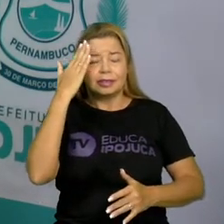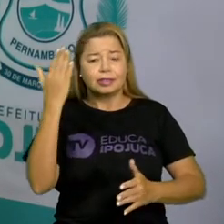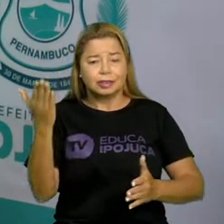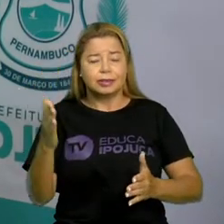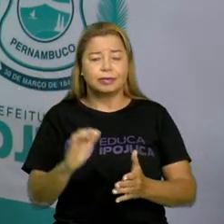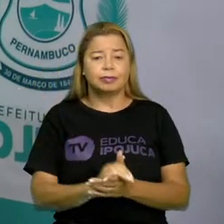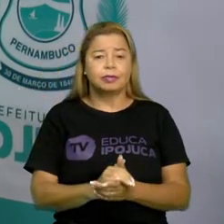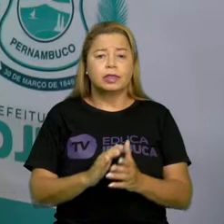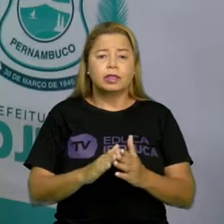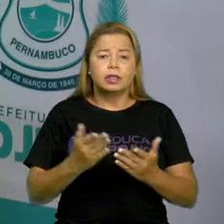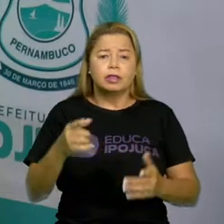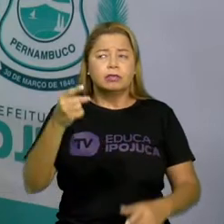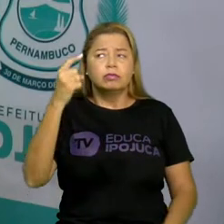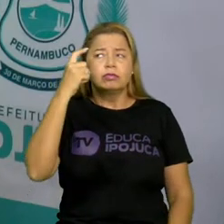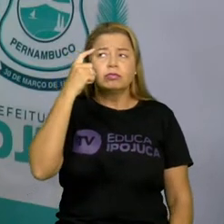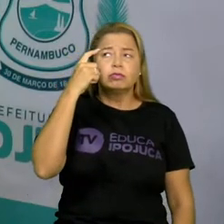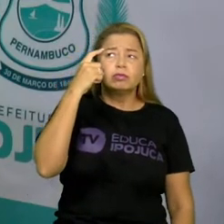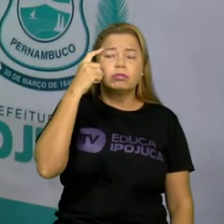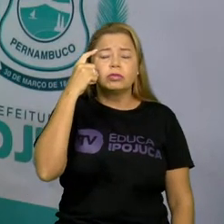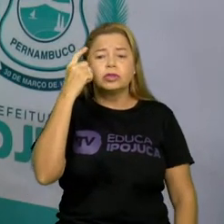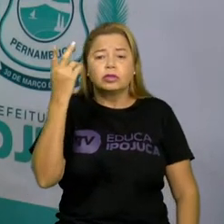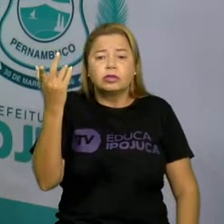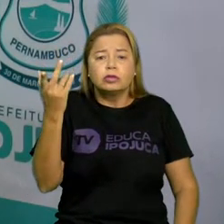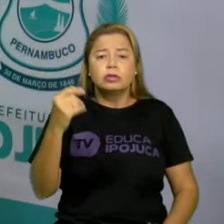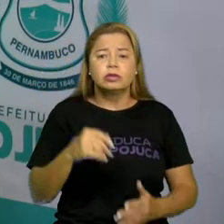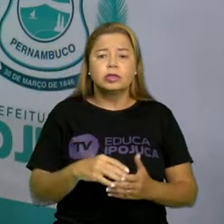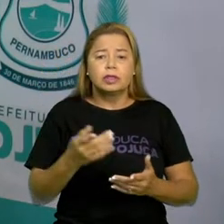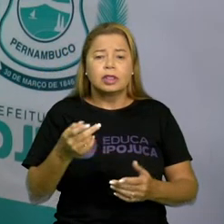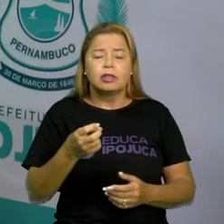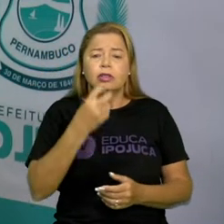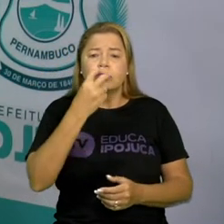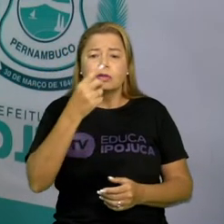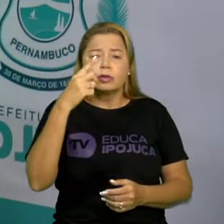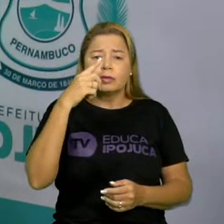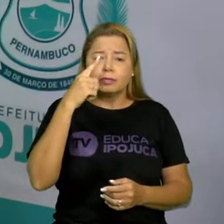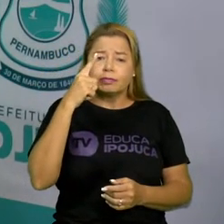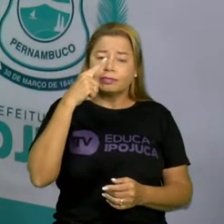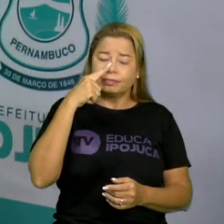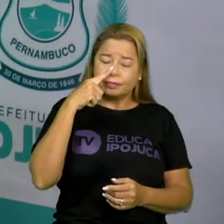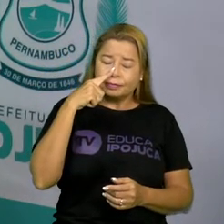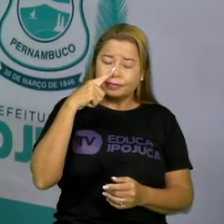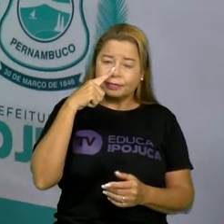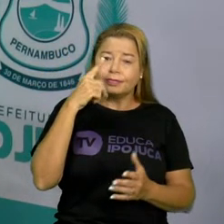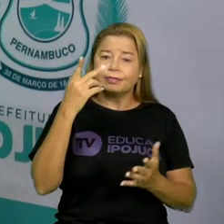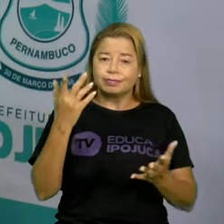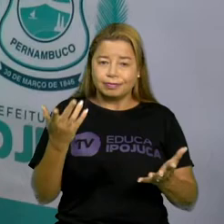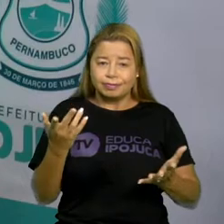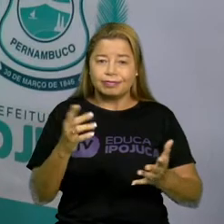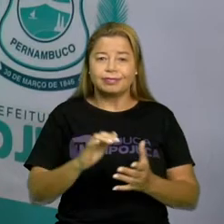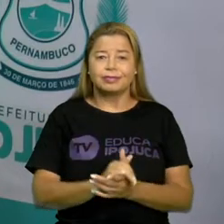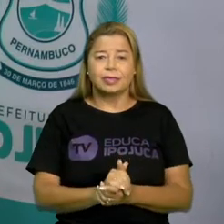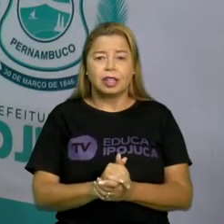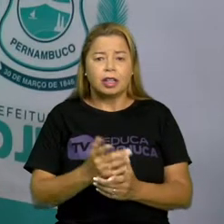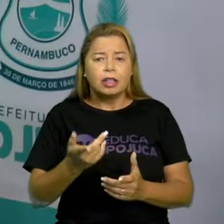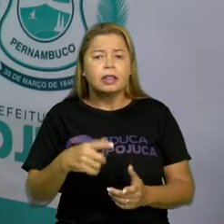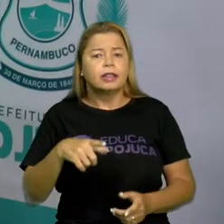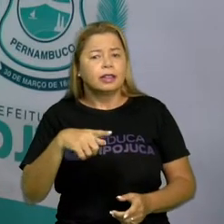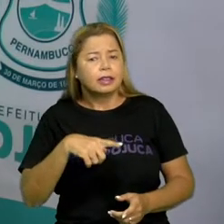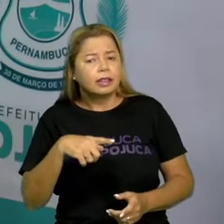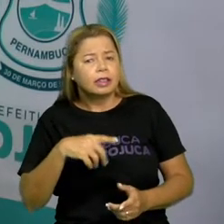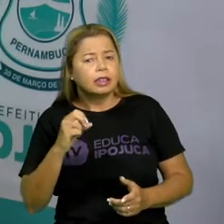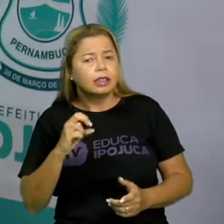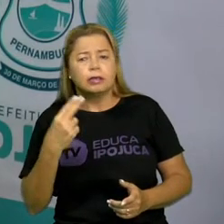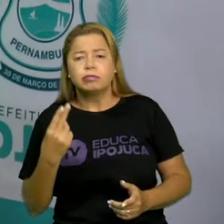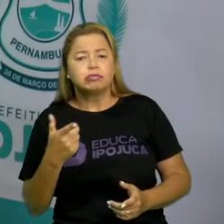você tiver dúvida pra saber se tem sons nasais, faz aquele a... Hum, será que tem som nasal?